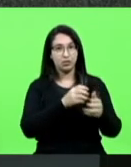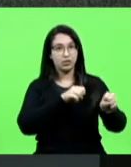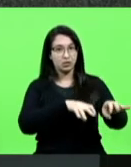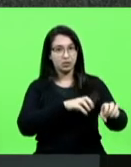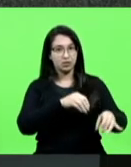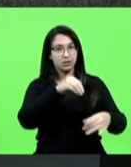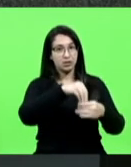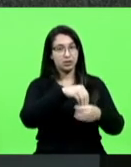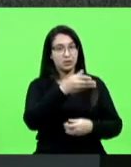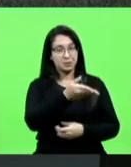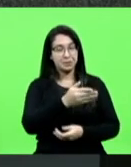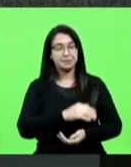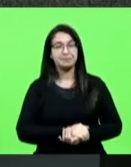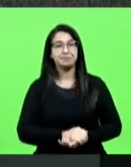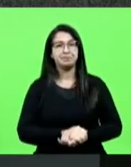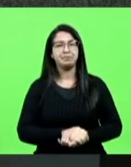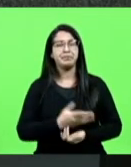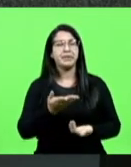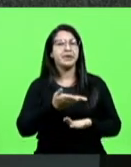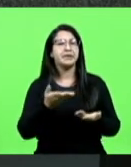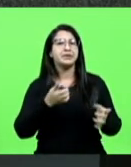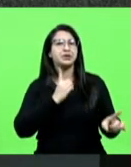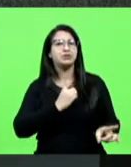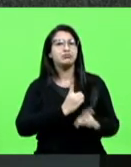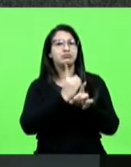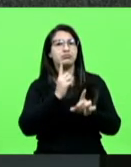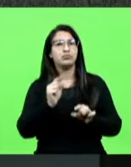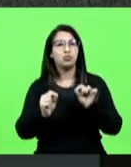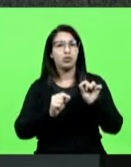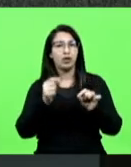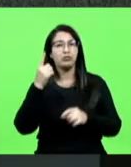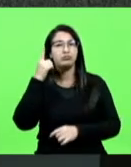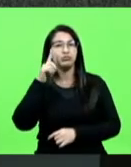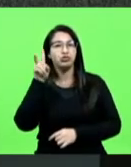detectamos no dia a dia?